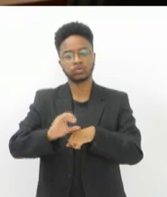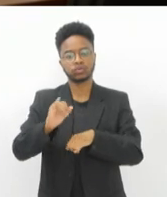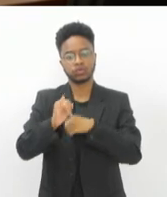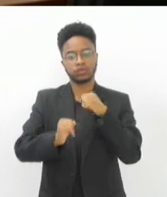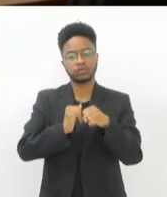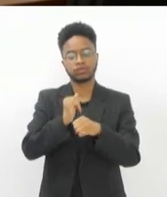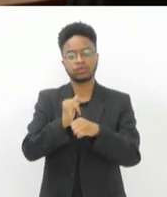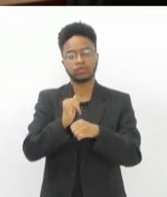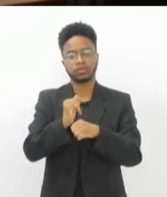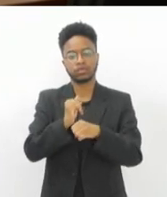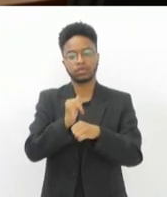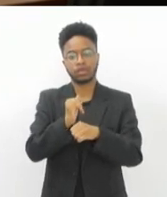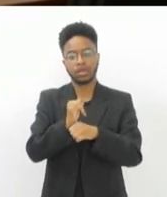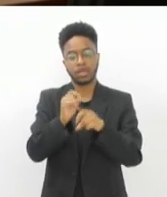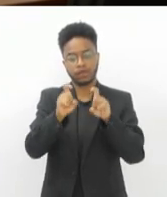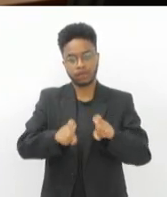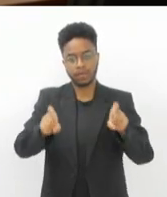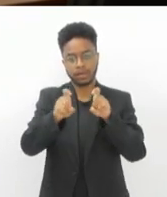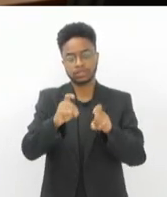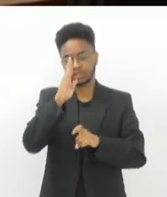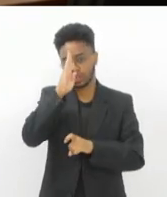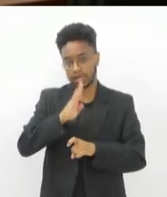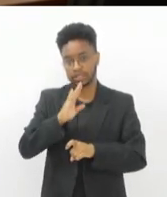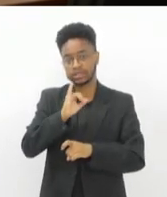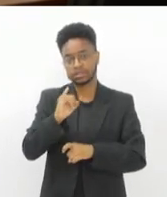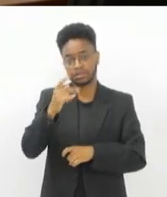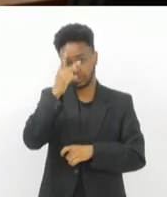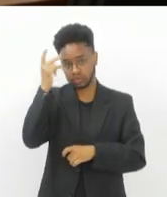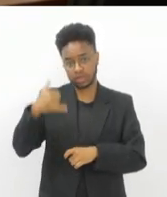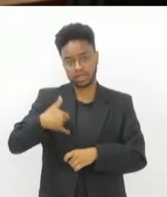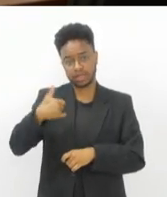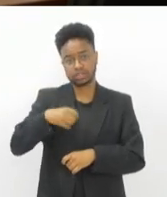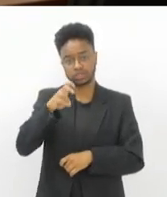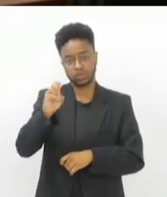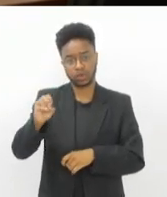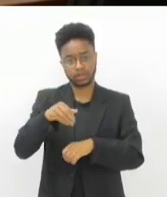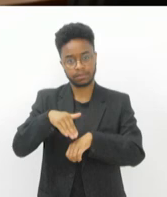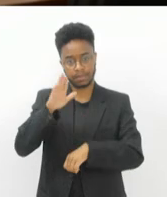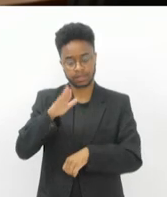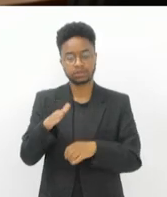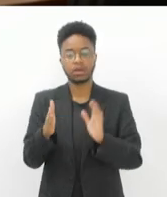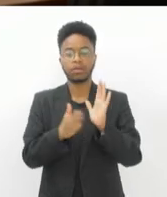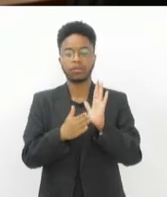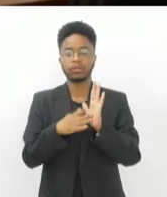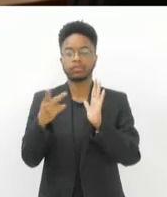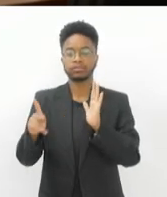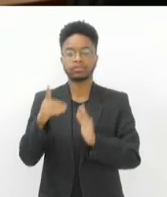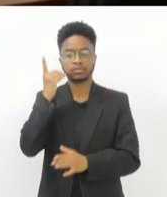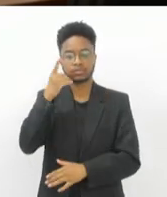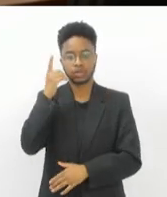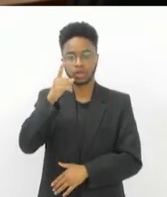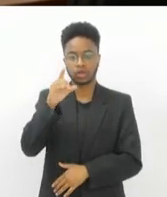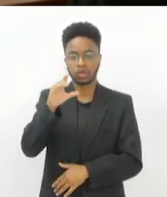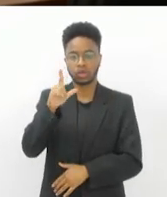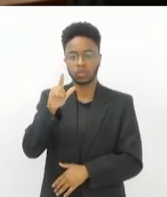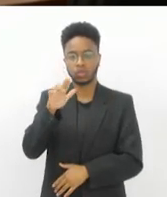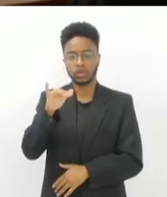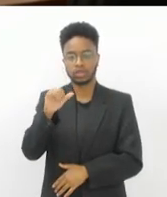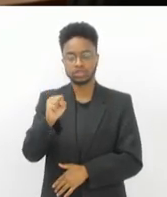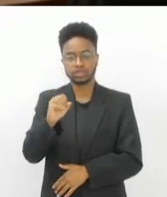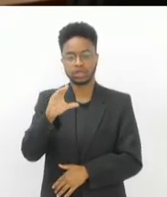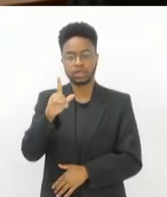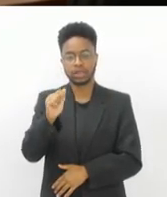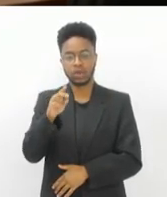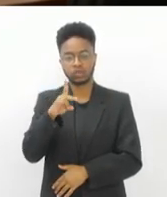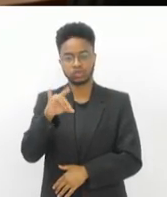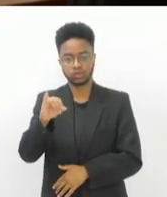para pessoas com idade igual ou superior a 50 anos de idade. Essa é a proposta do deputado Luiz Cláudio Ribeiro. E